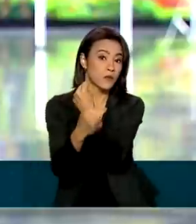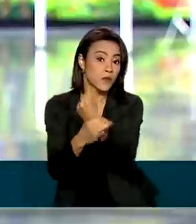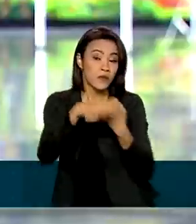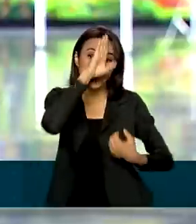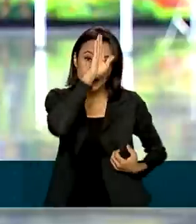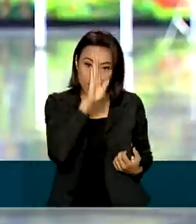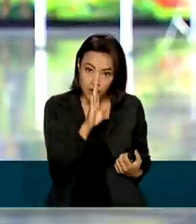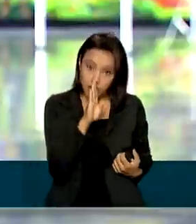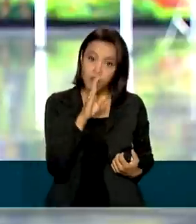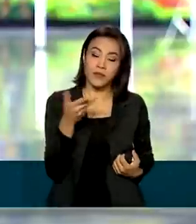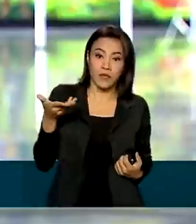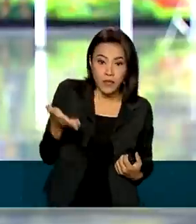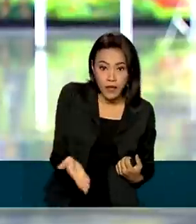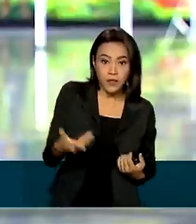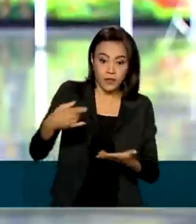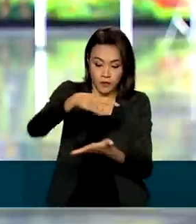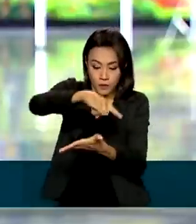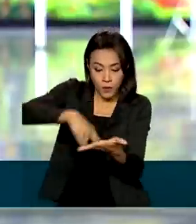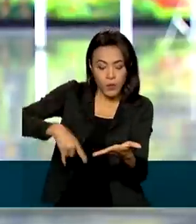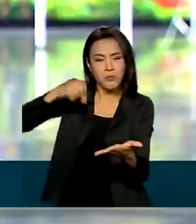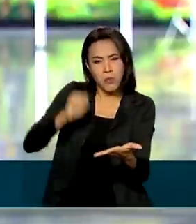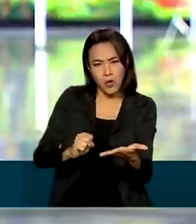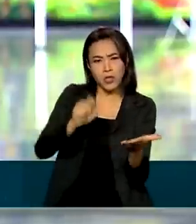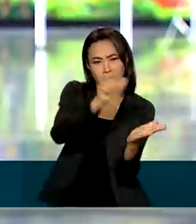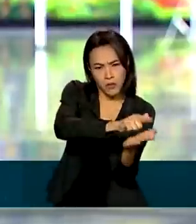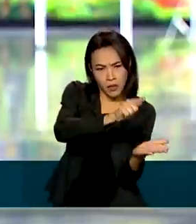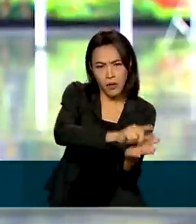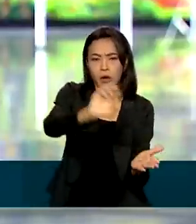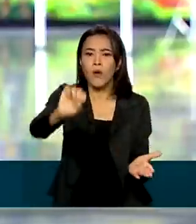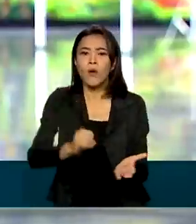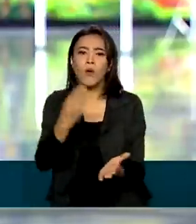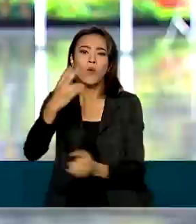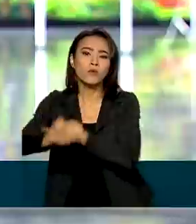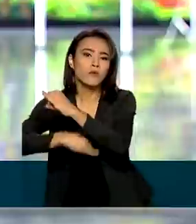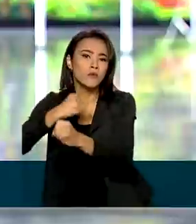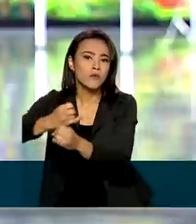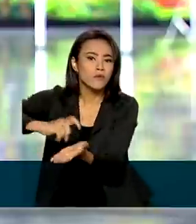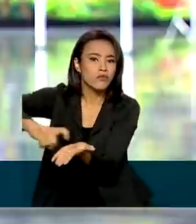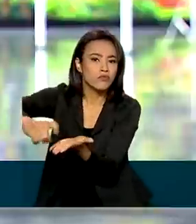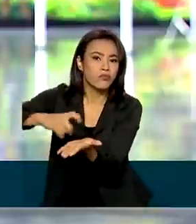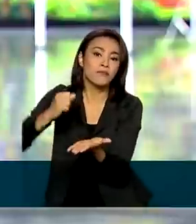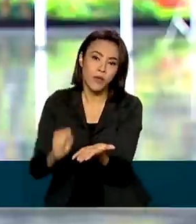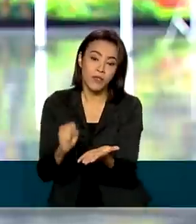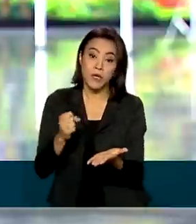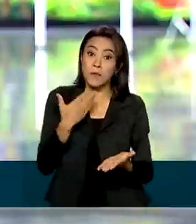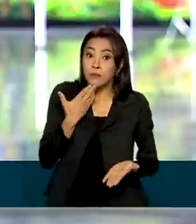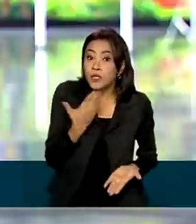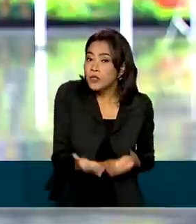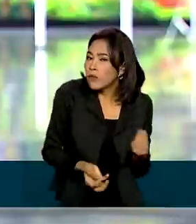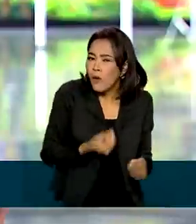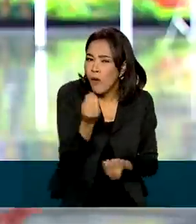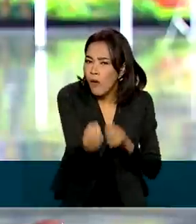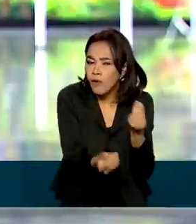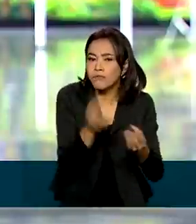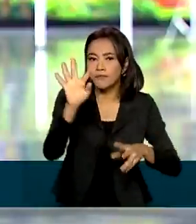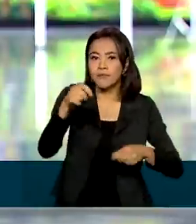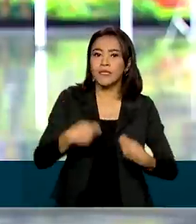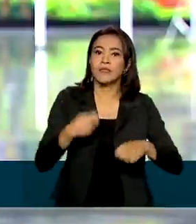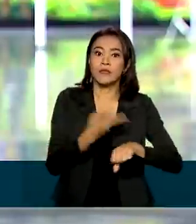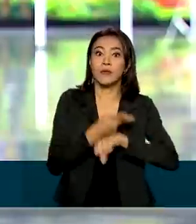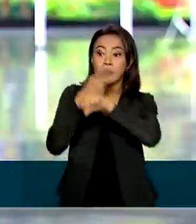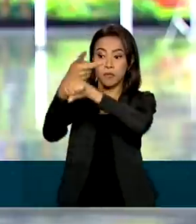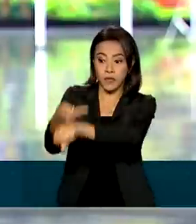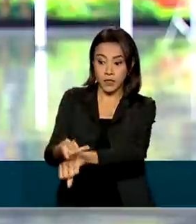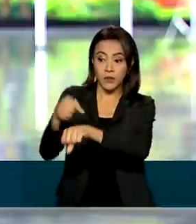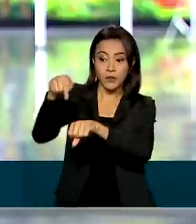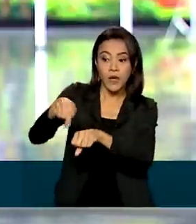gratuita e o documento poderá ser físico ou digital. Para solicitar o novo documento, basta ir ao órgão emissor do